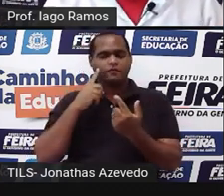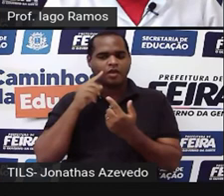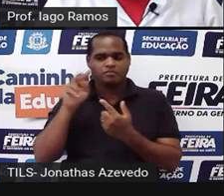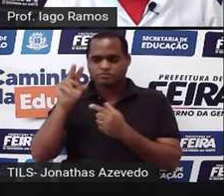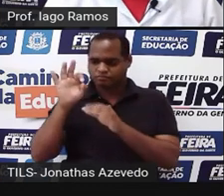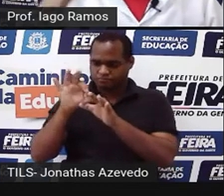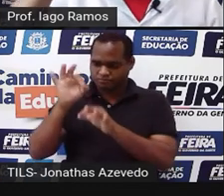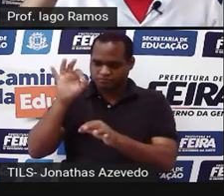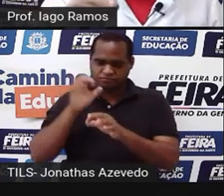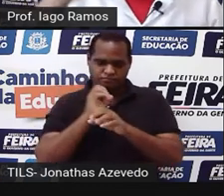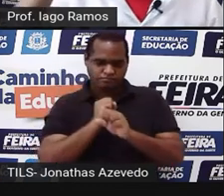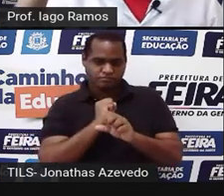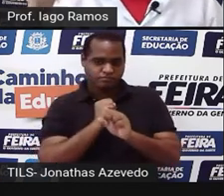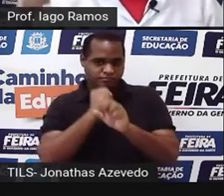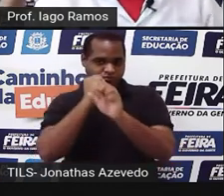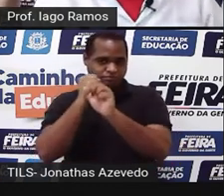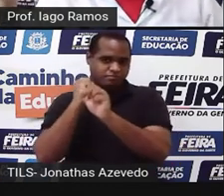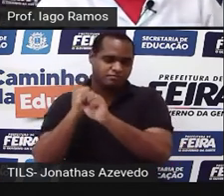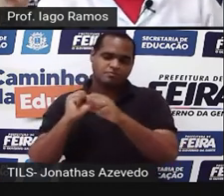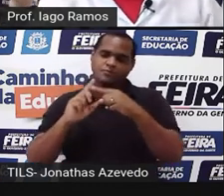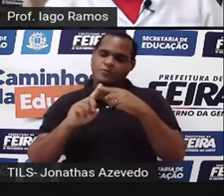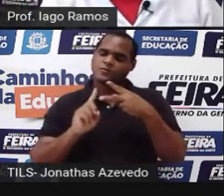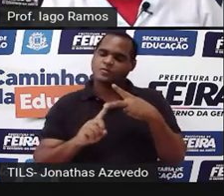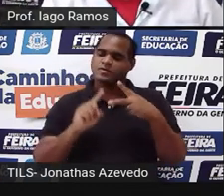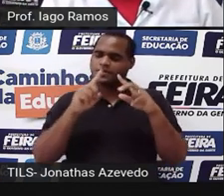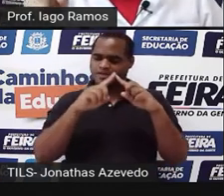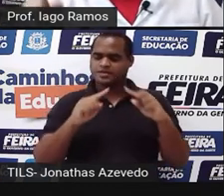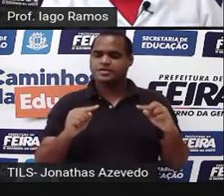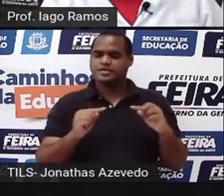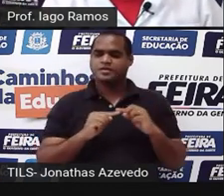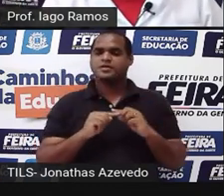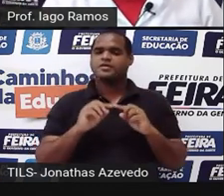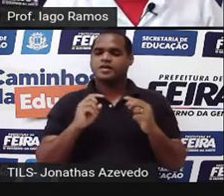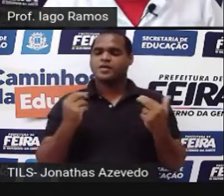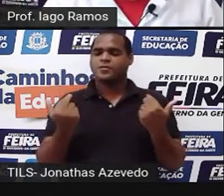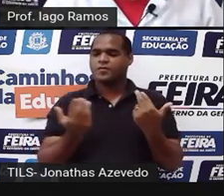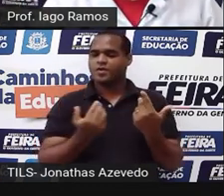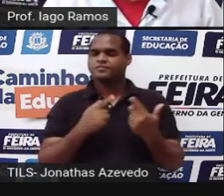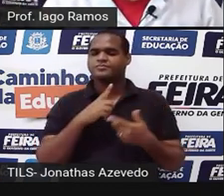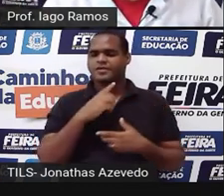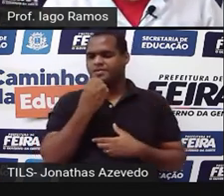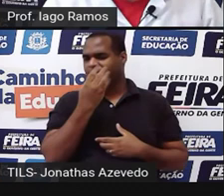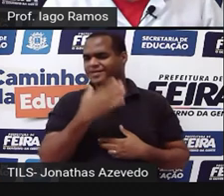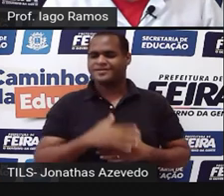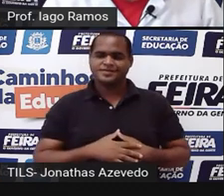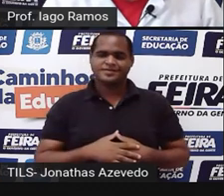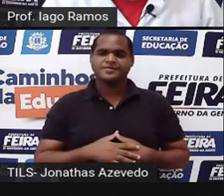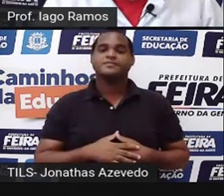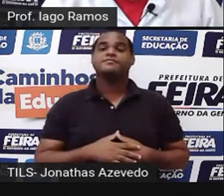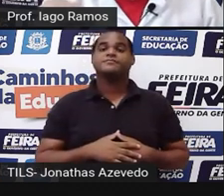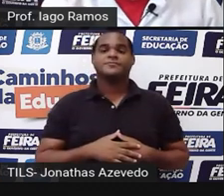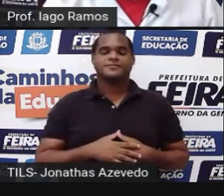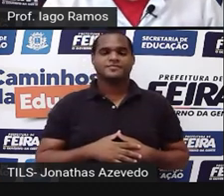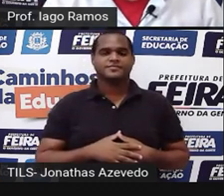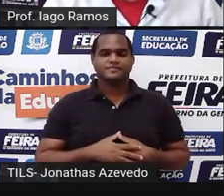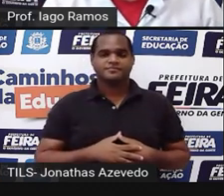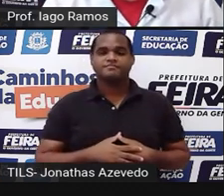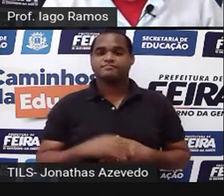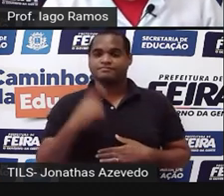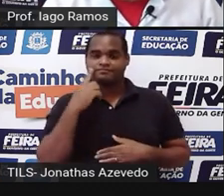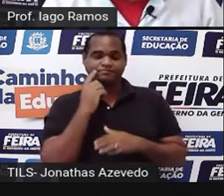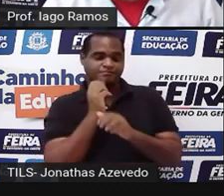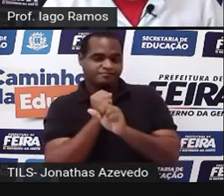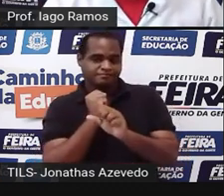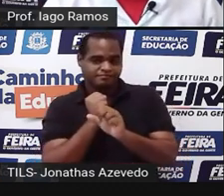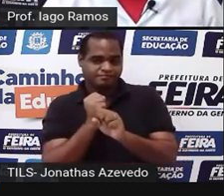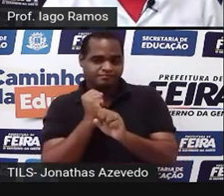eu já posso dizer esses dois triângulos são semelhantes. Tá bom? Então só colocando ali as medidas